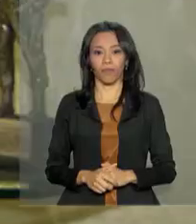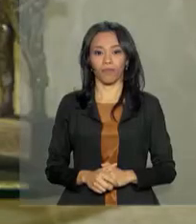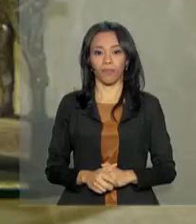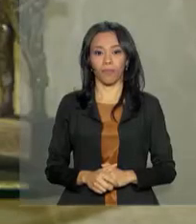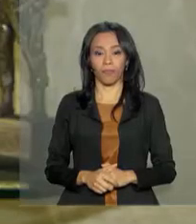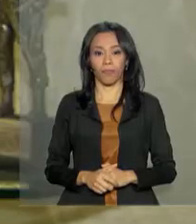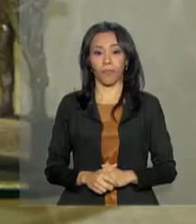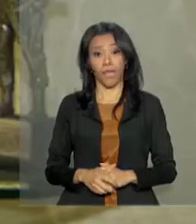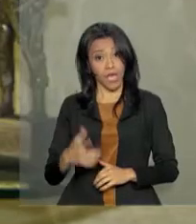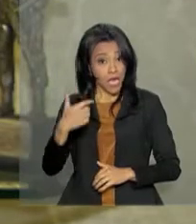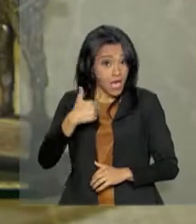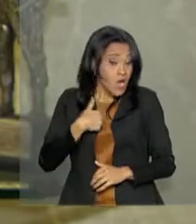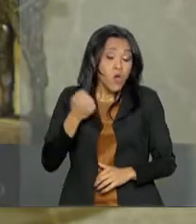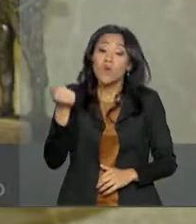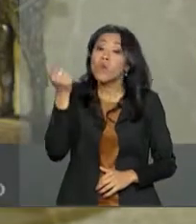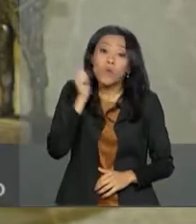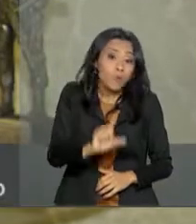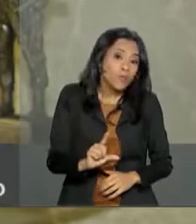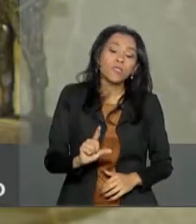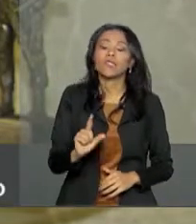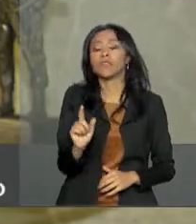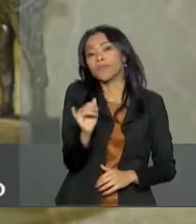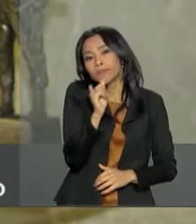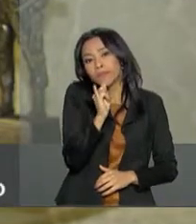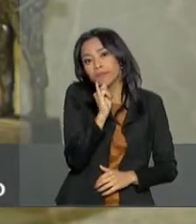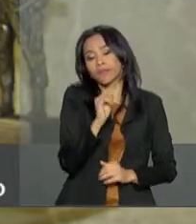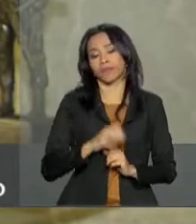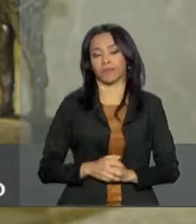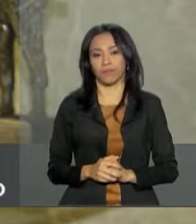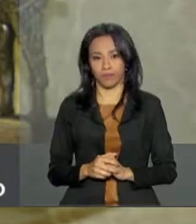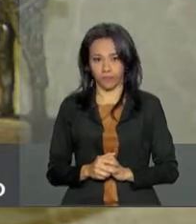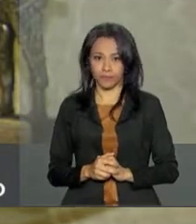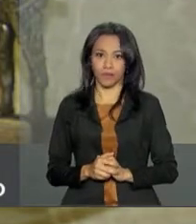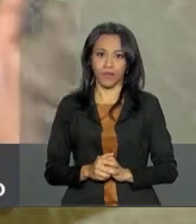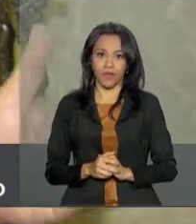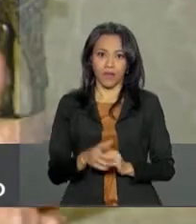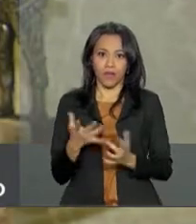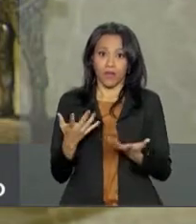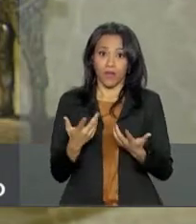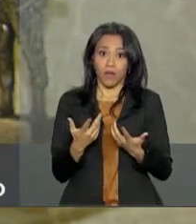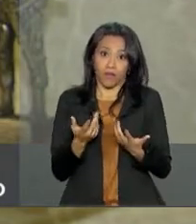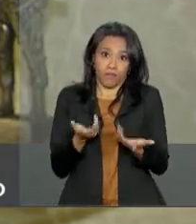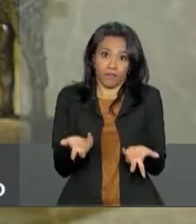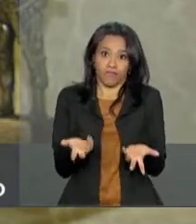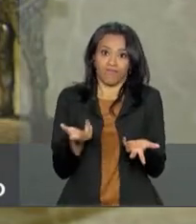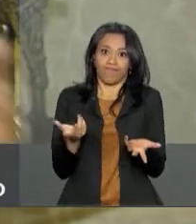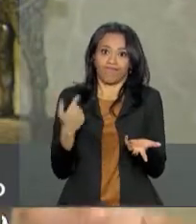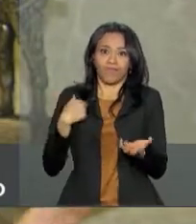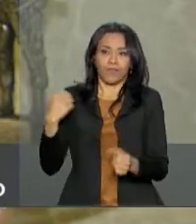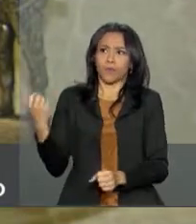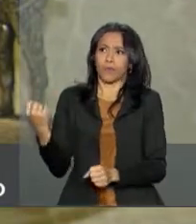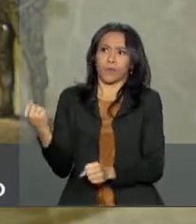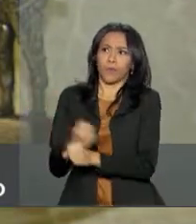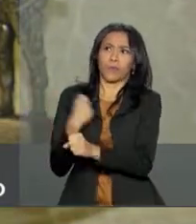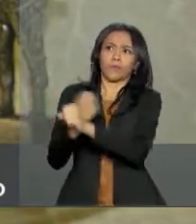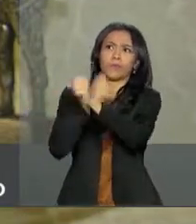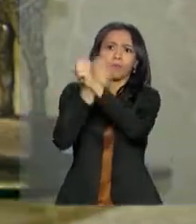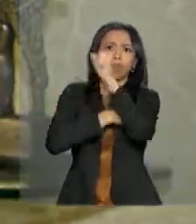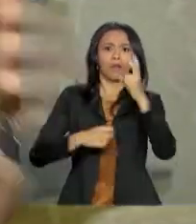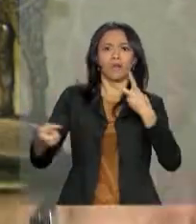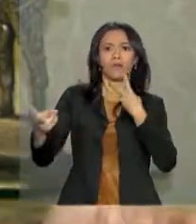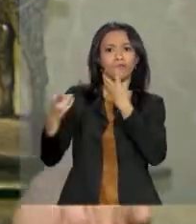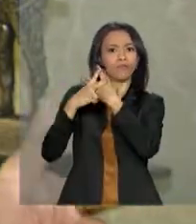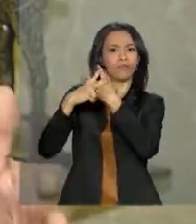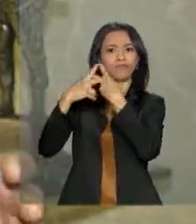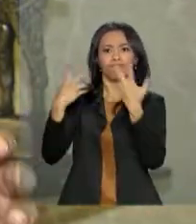Eu não consigo, por exemplo, terminar grandes obras, obras de penitenciárias, obras de